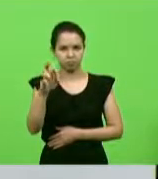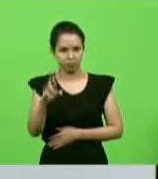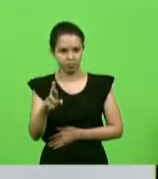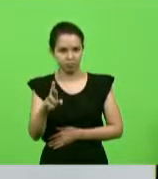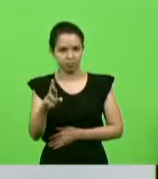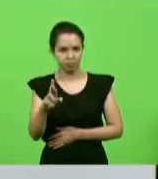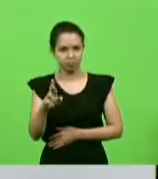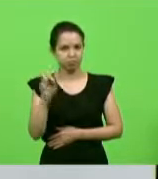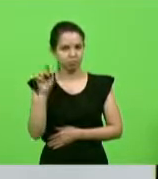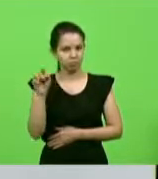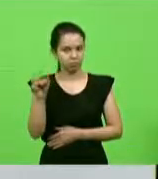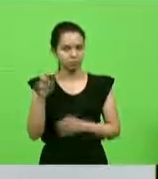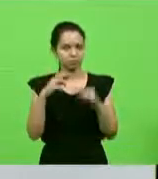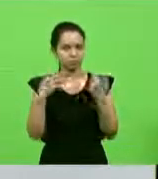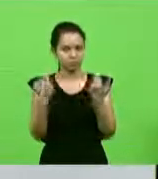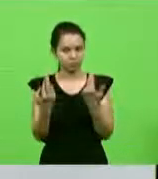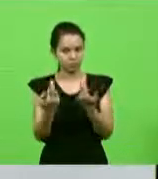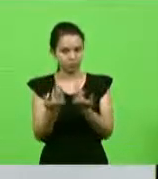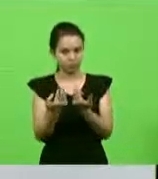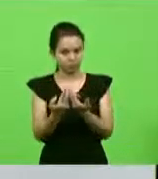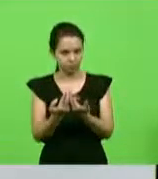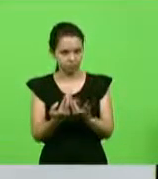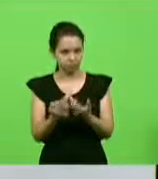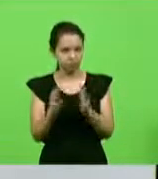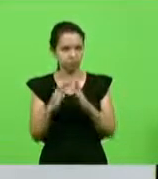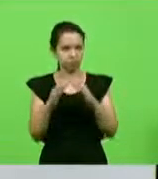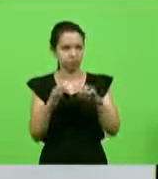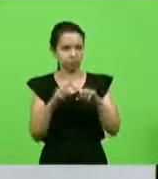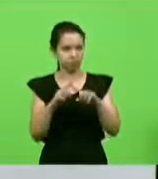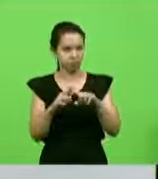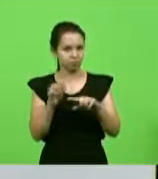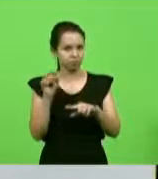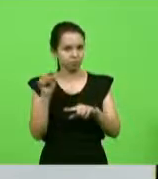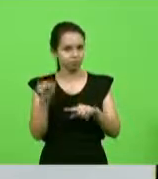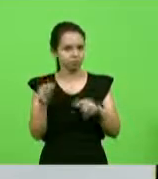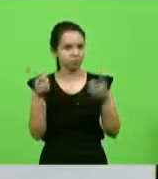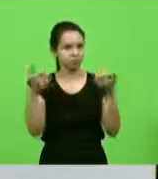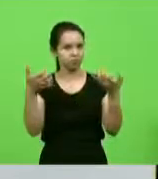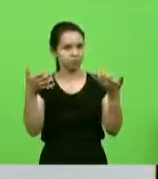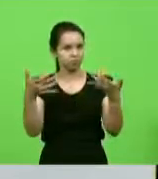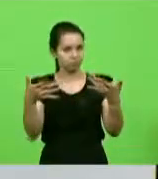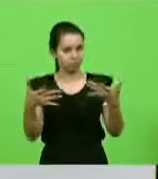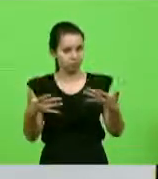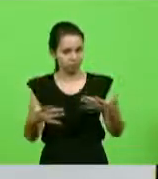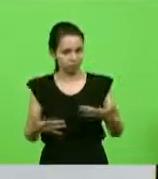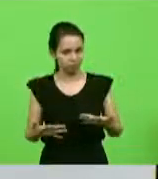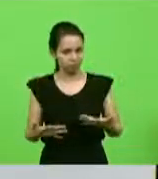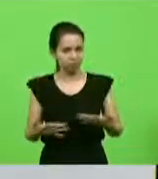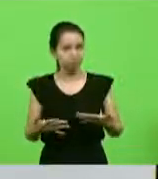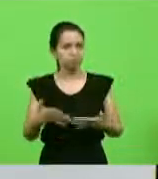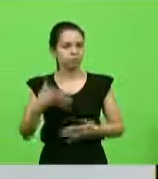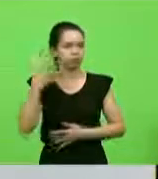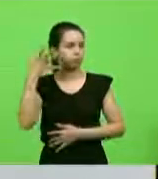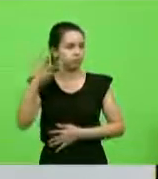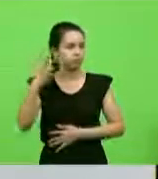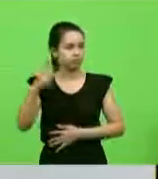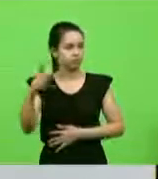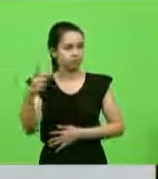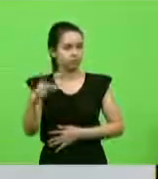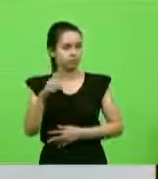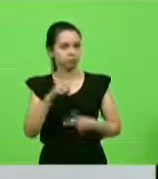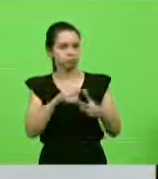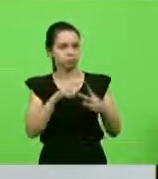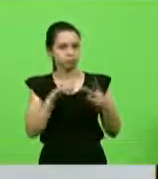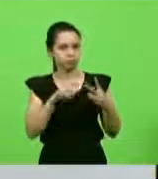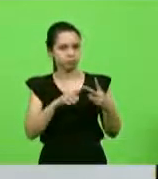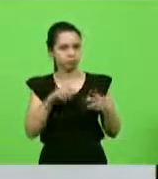numa missa, ele cita na fala dele dois